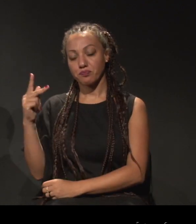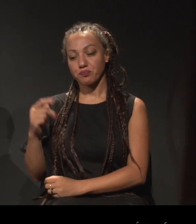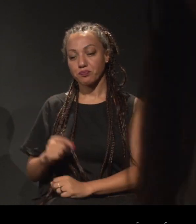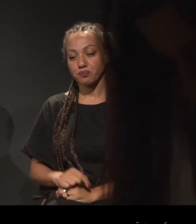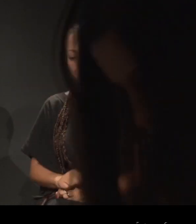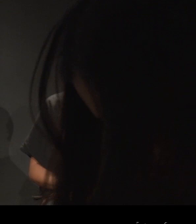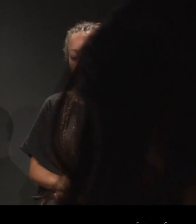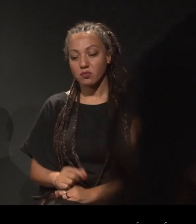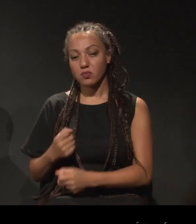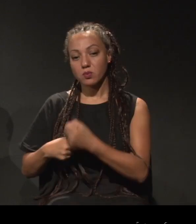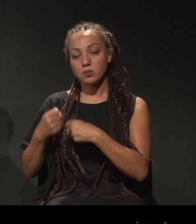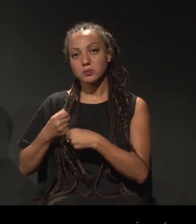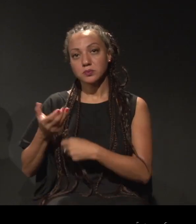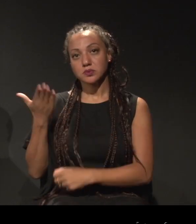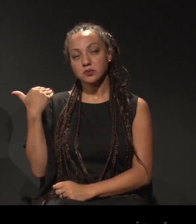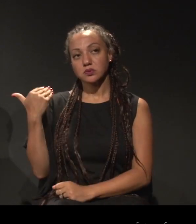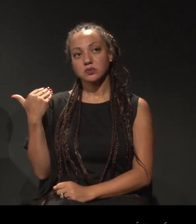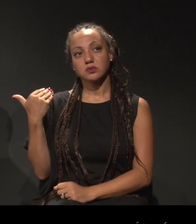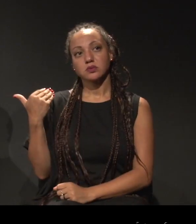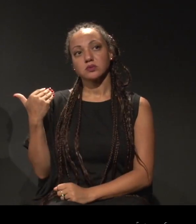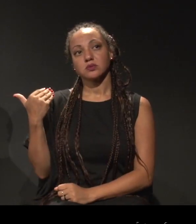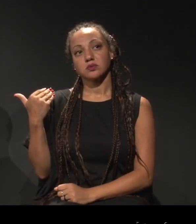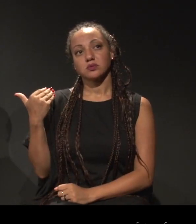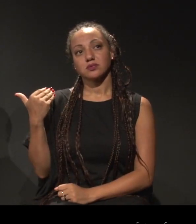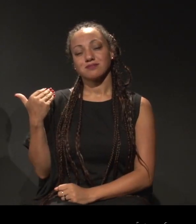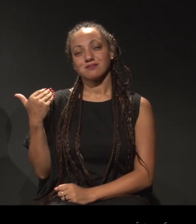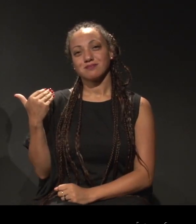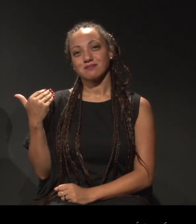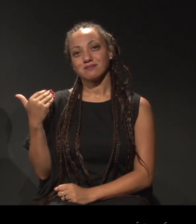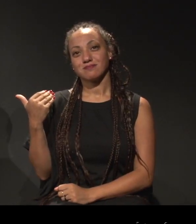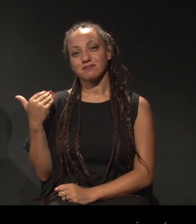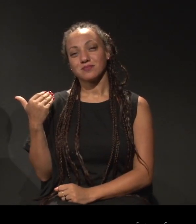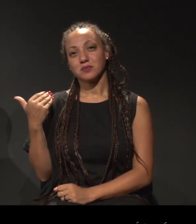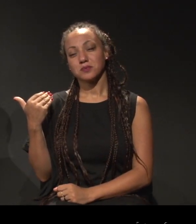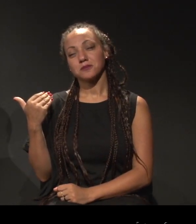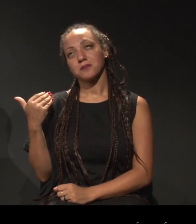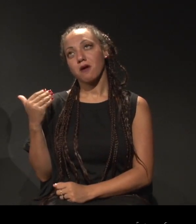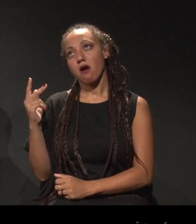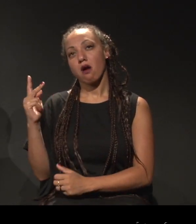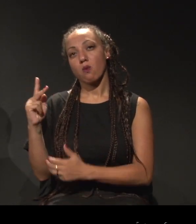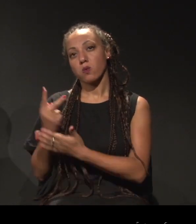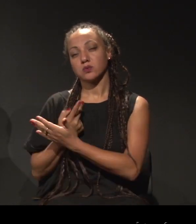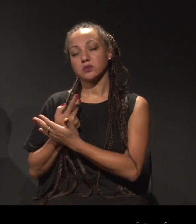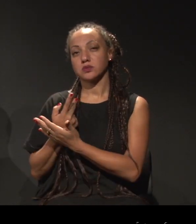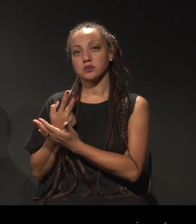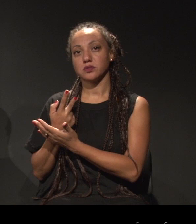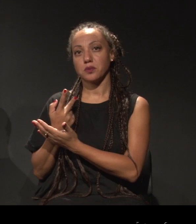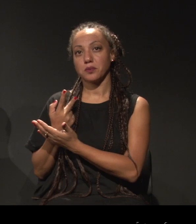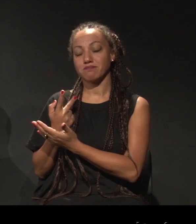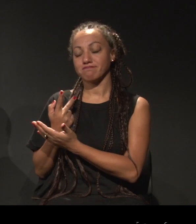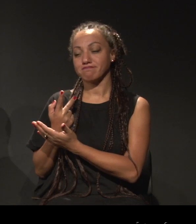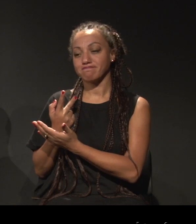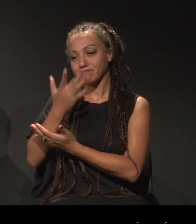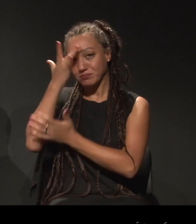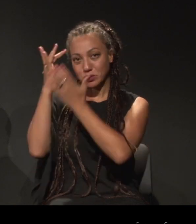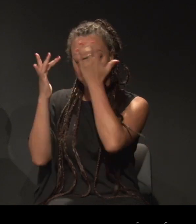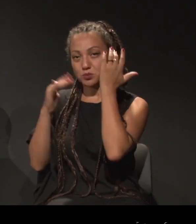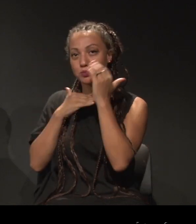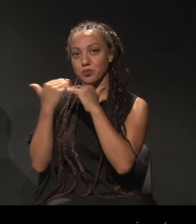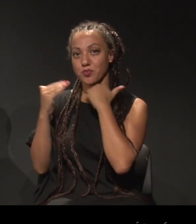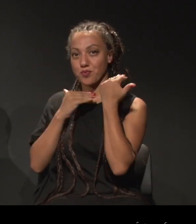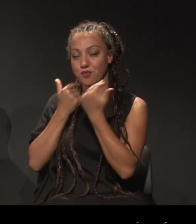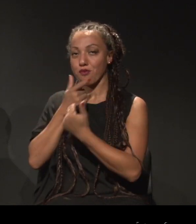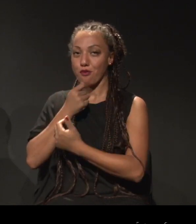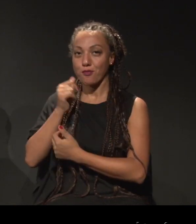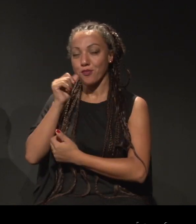o ano passado, tive algumas perdas que, infelizmente, entraram nessas estatísticas de homens e